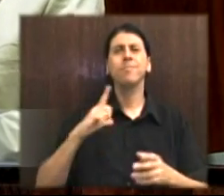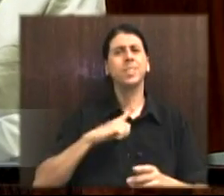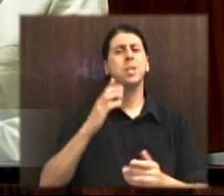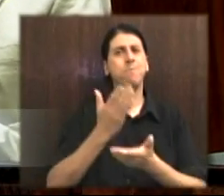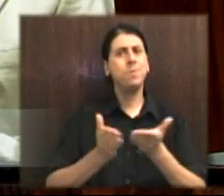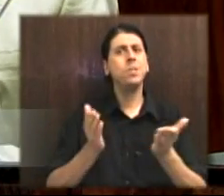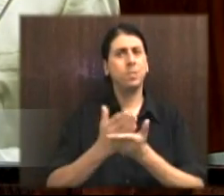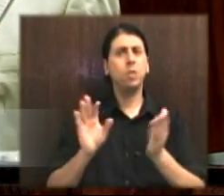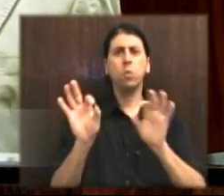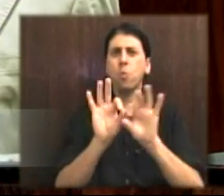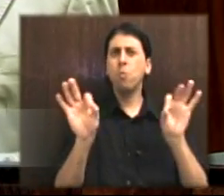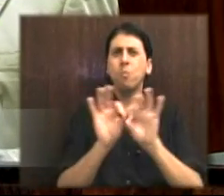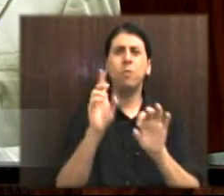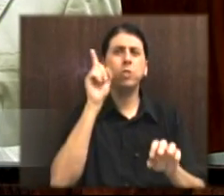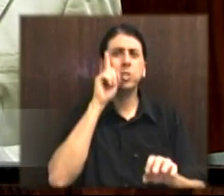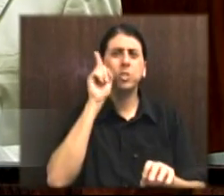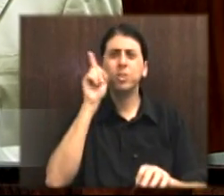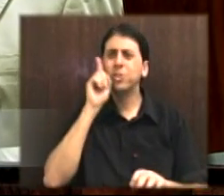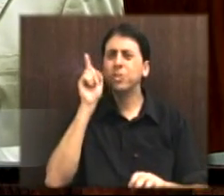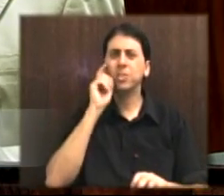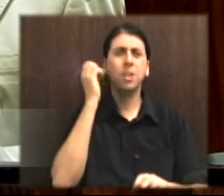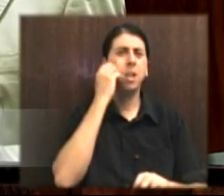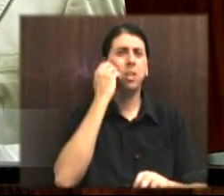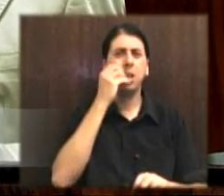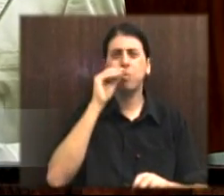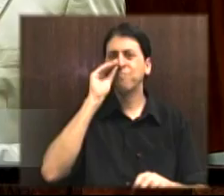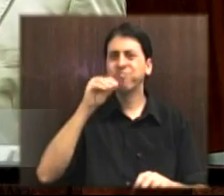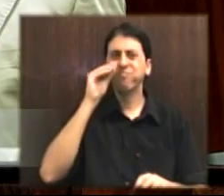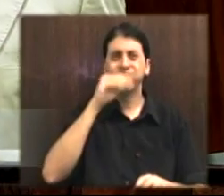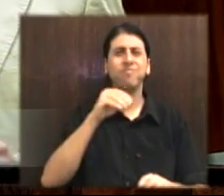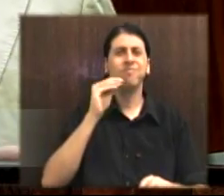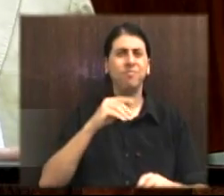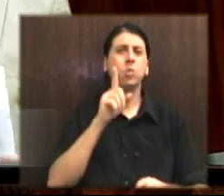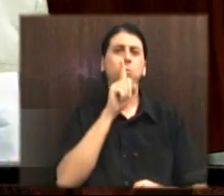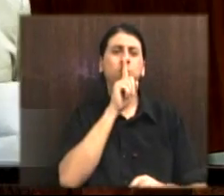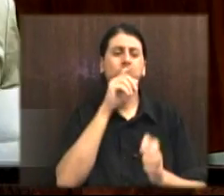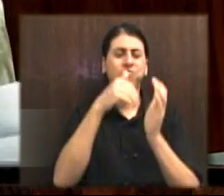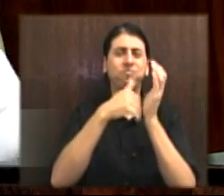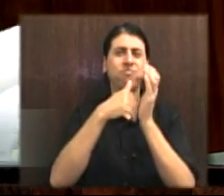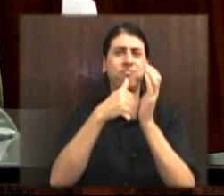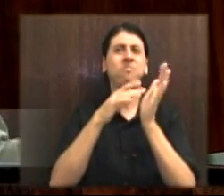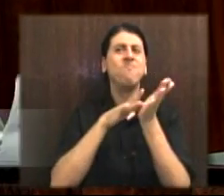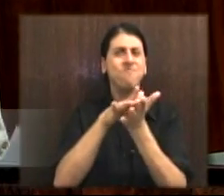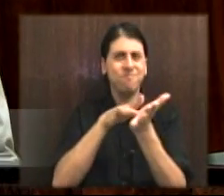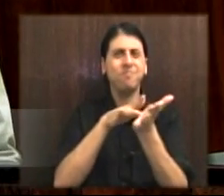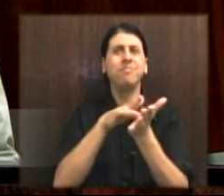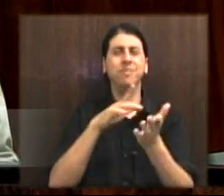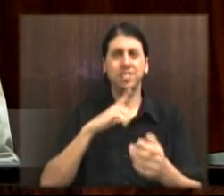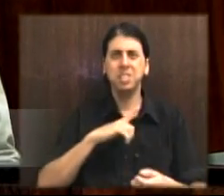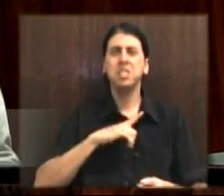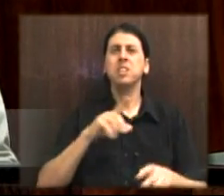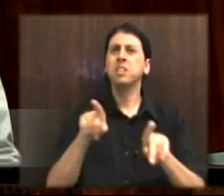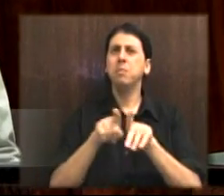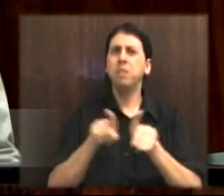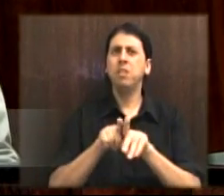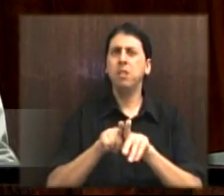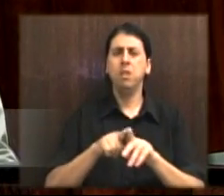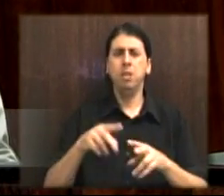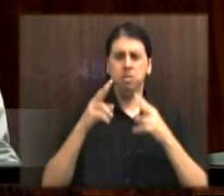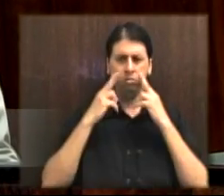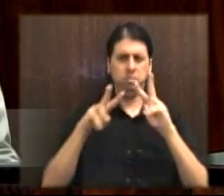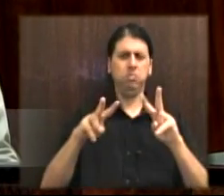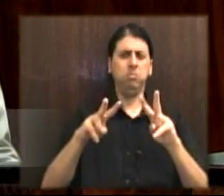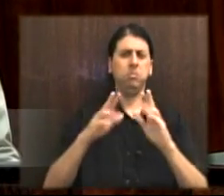comuns para com as pessoas negras. E a intolerância, dentre várias que existem, por exemplo, a